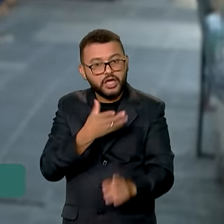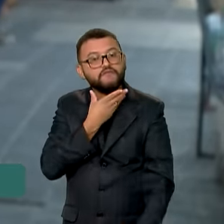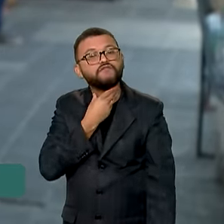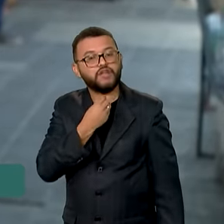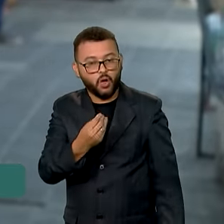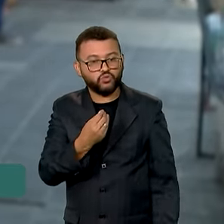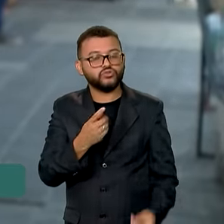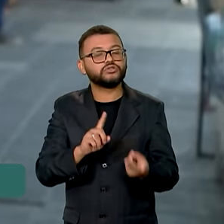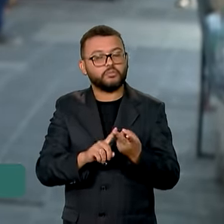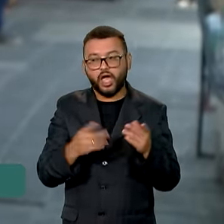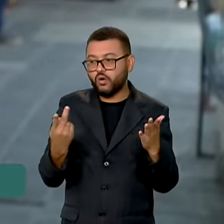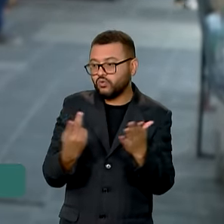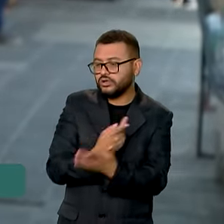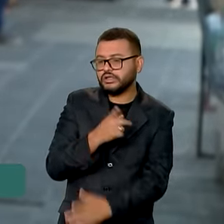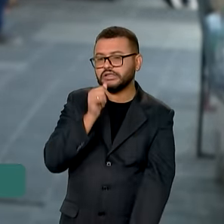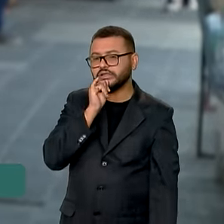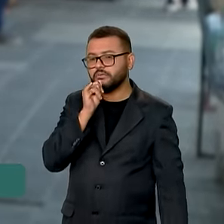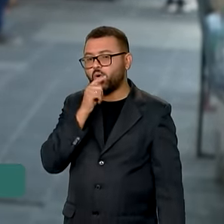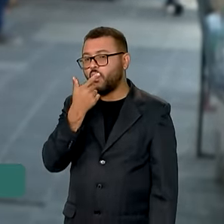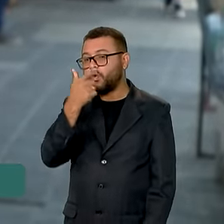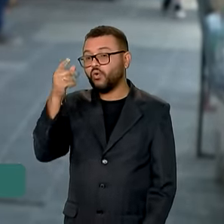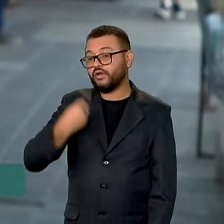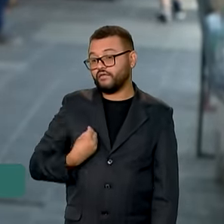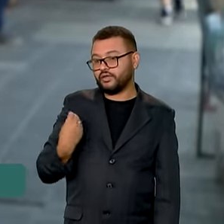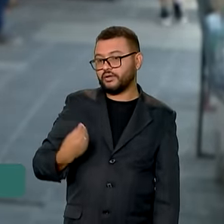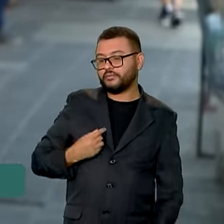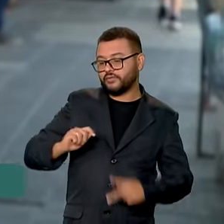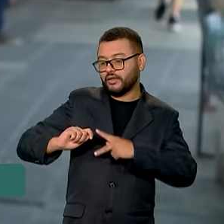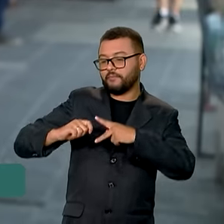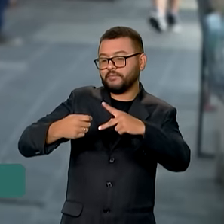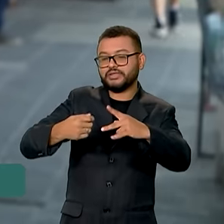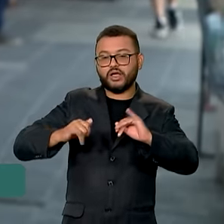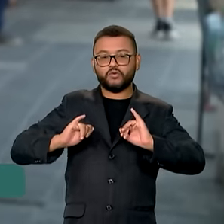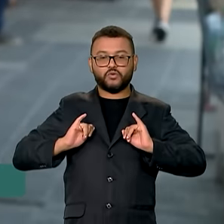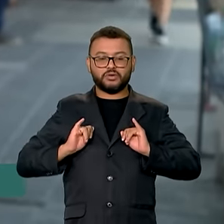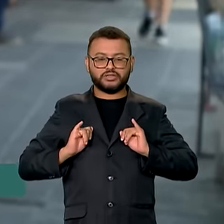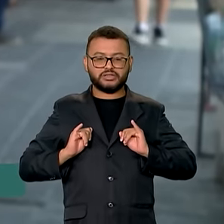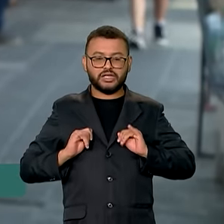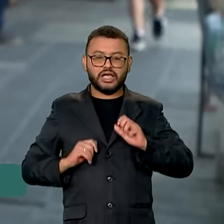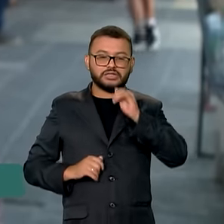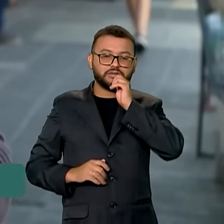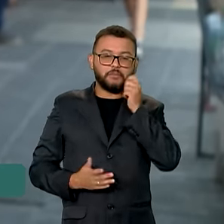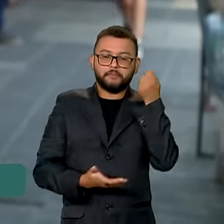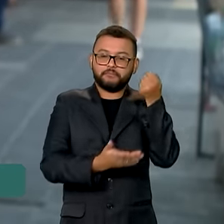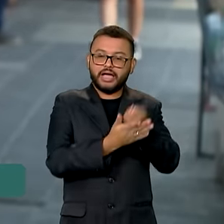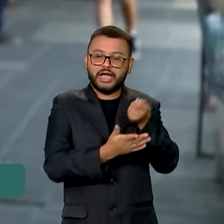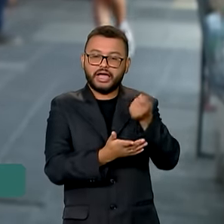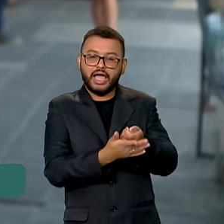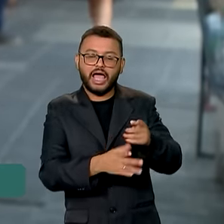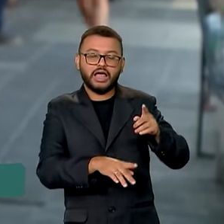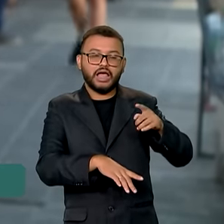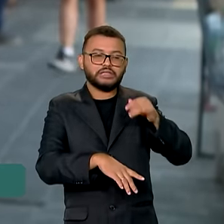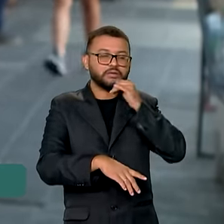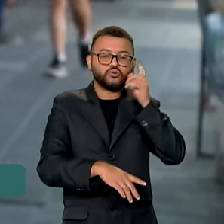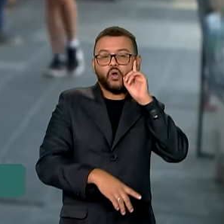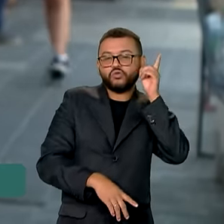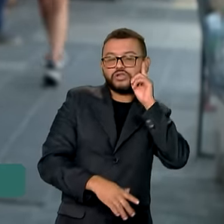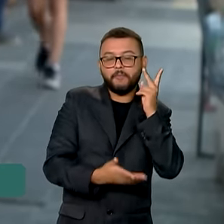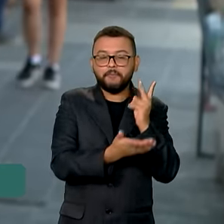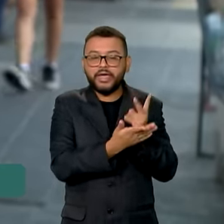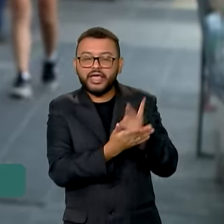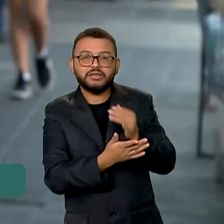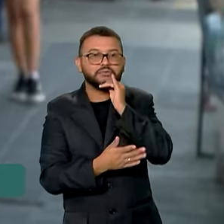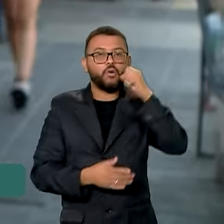outra novidade em relação ao PIX é o PIX automático, para aquelas contas recorrentes que a gente paga todo mês,